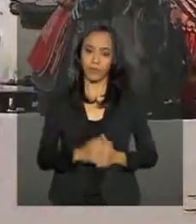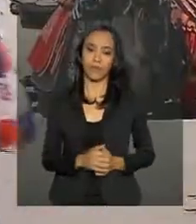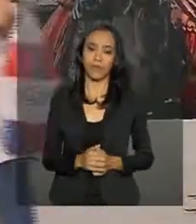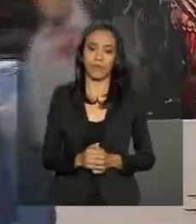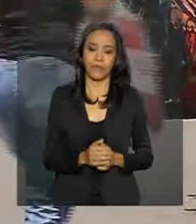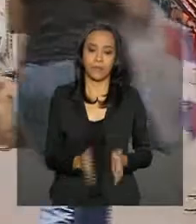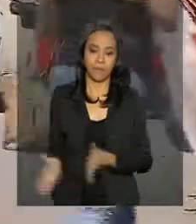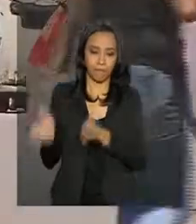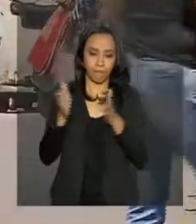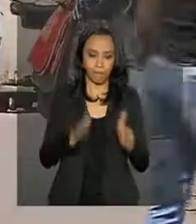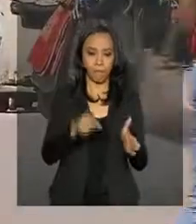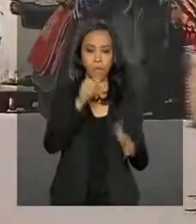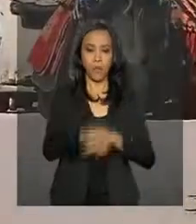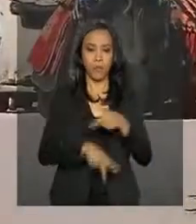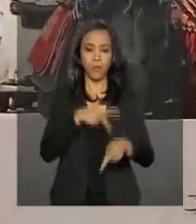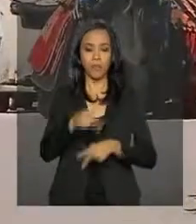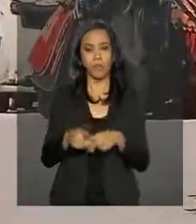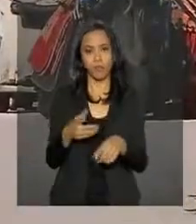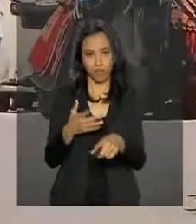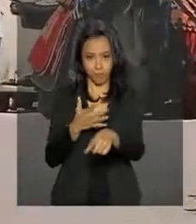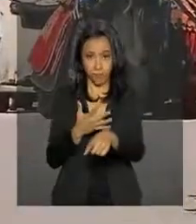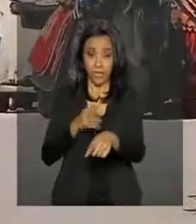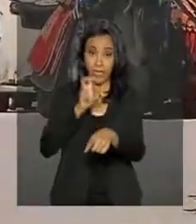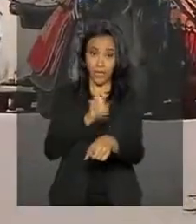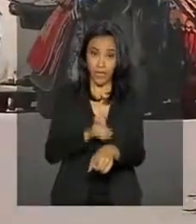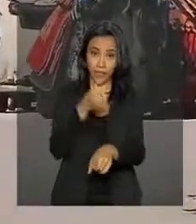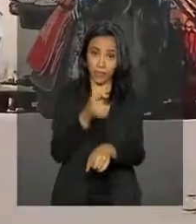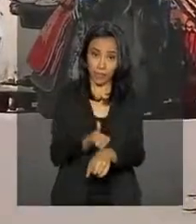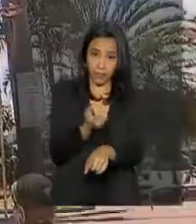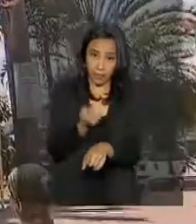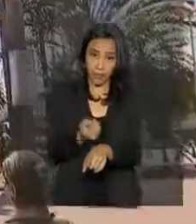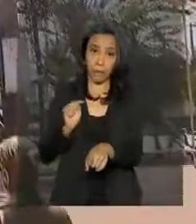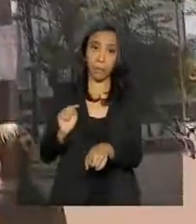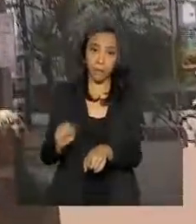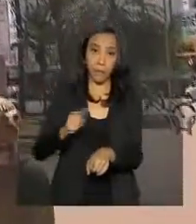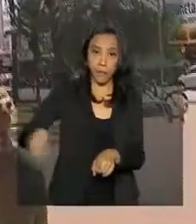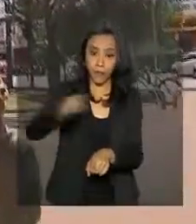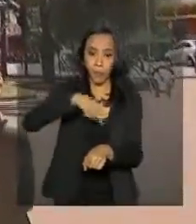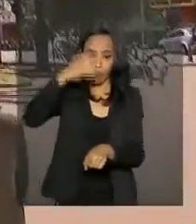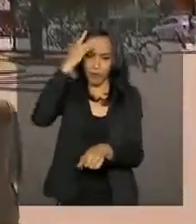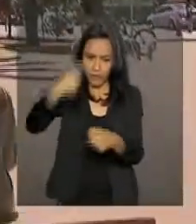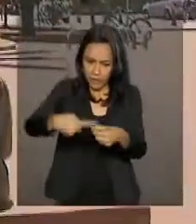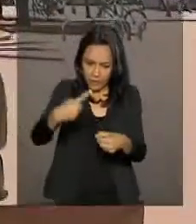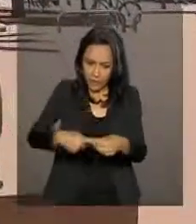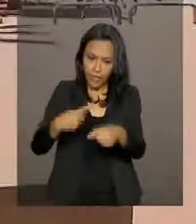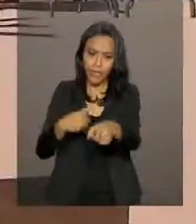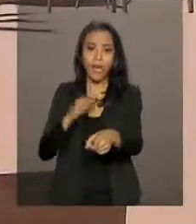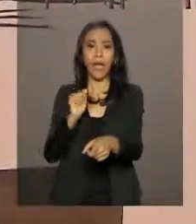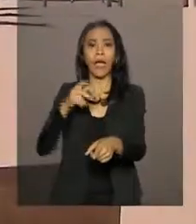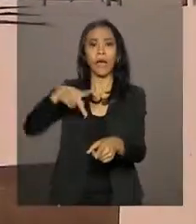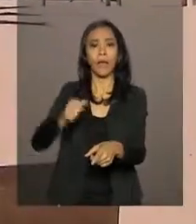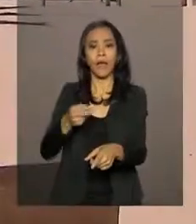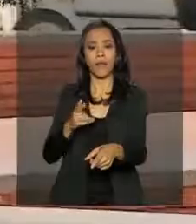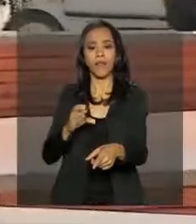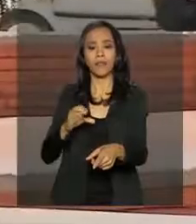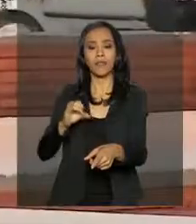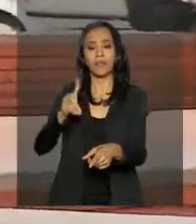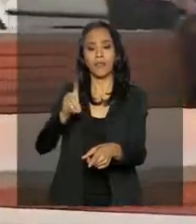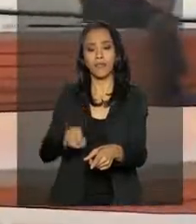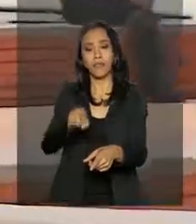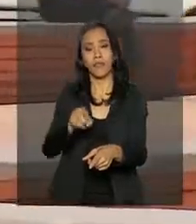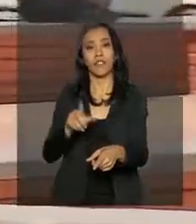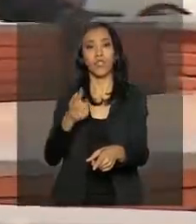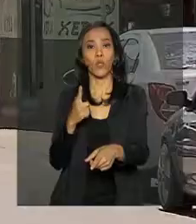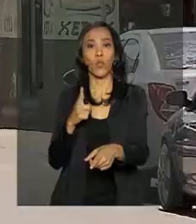Com uma população de cerca de 560 mil habitantes, Aparecida de Goiânia é a segunda cidade mais